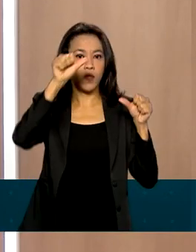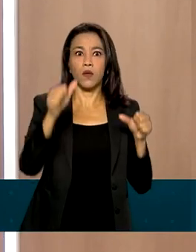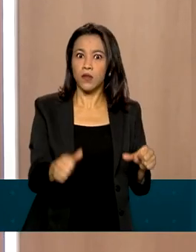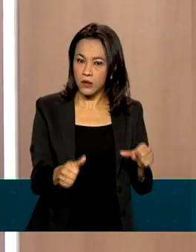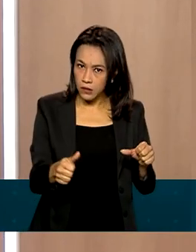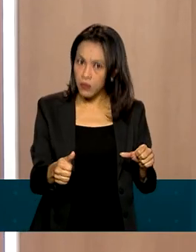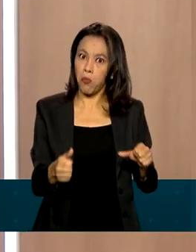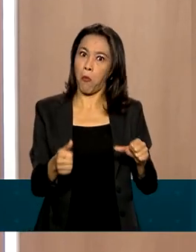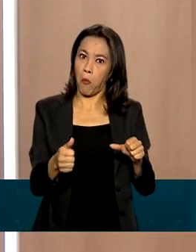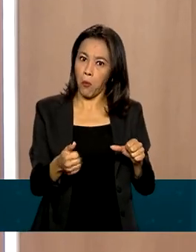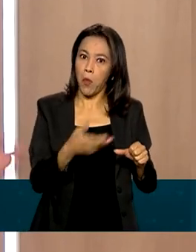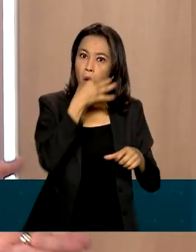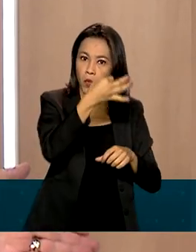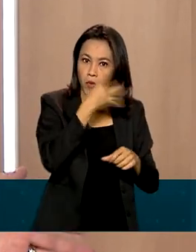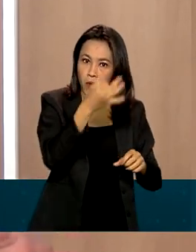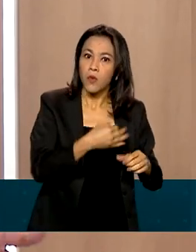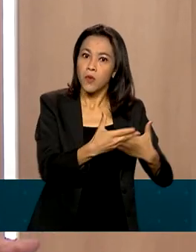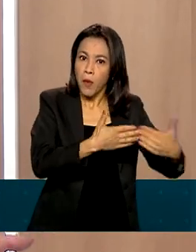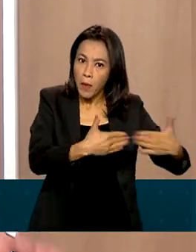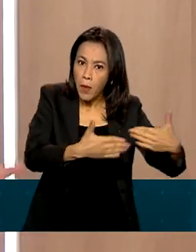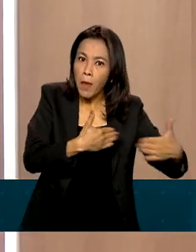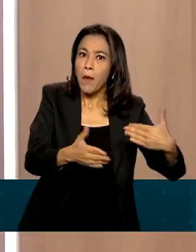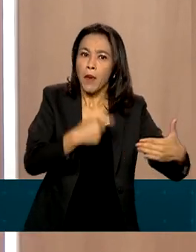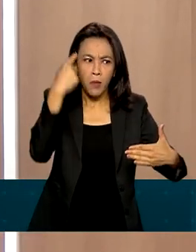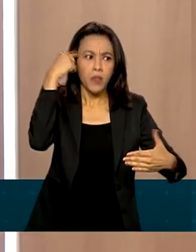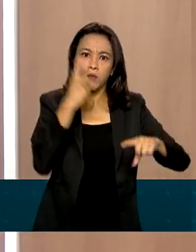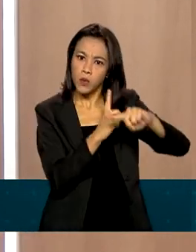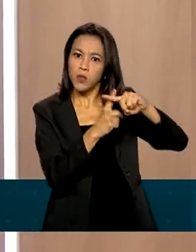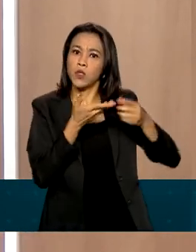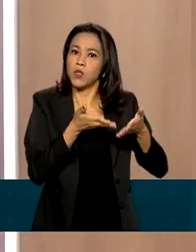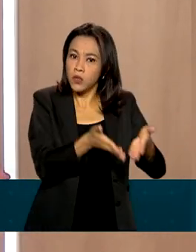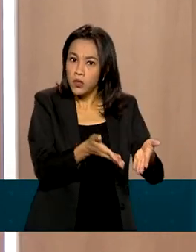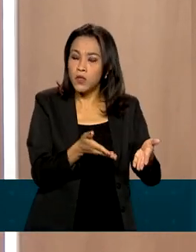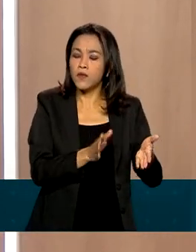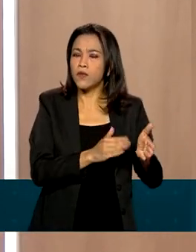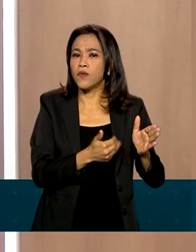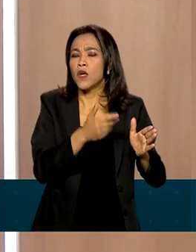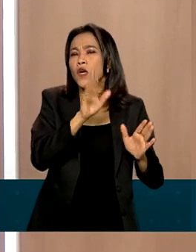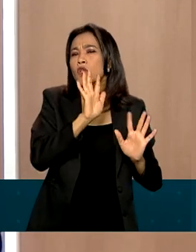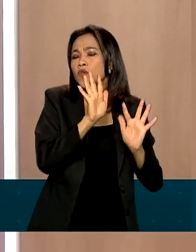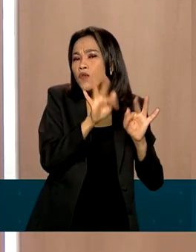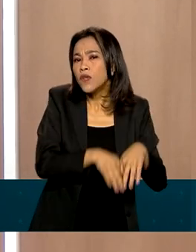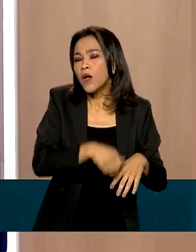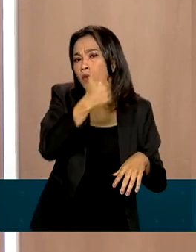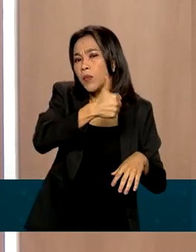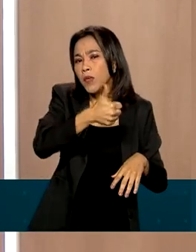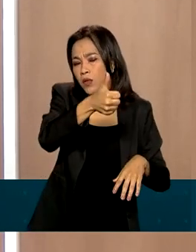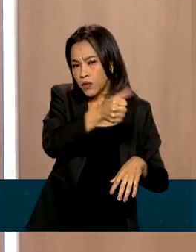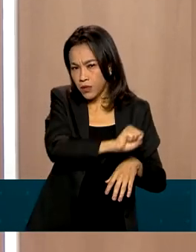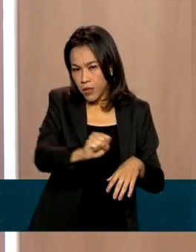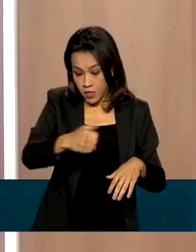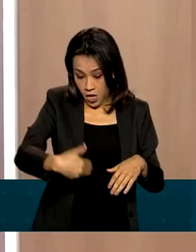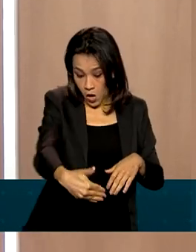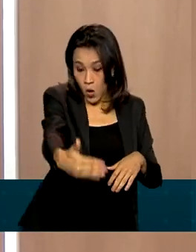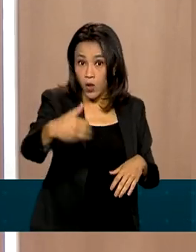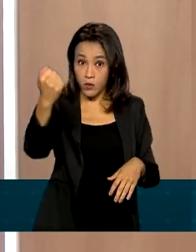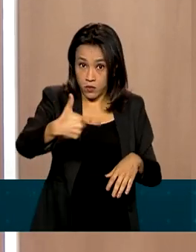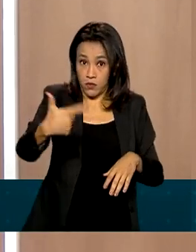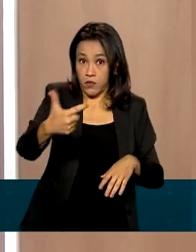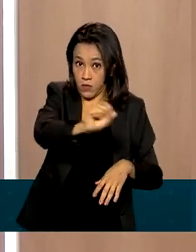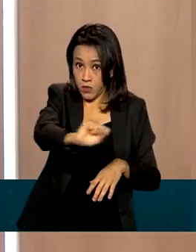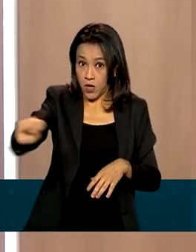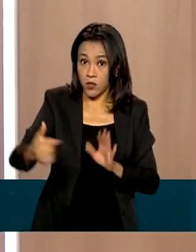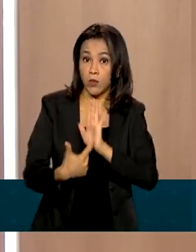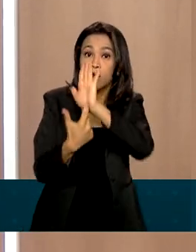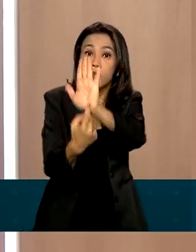expectativas do mercado, que se tornaram bastante otimistas, especialmente no final do primeiro semestre e agora, durante o segundo semestre, mostrando,